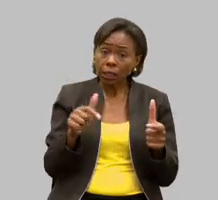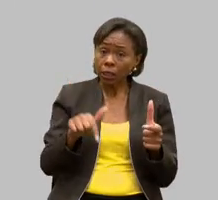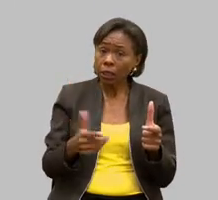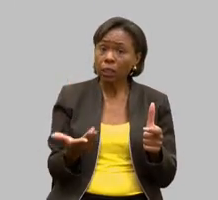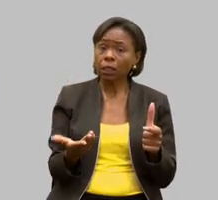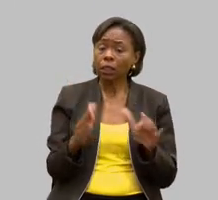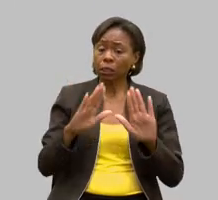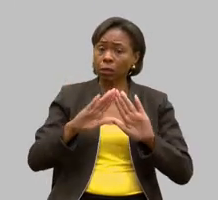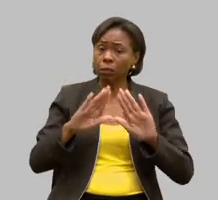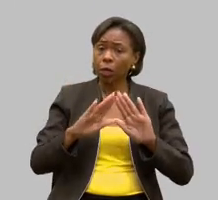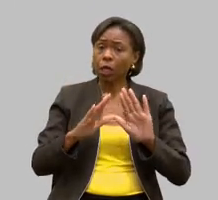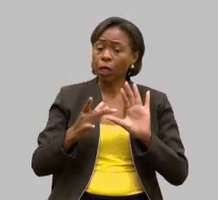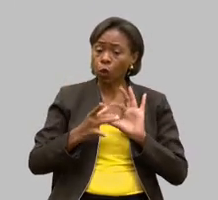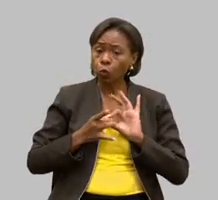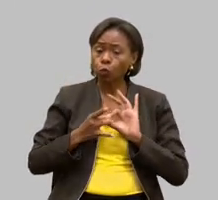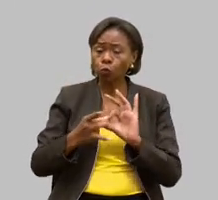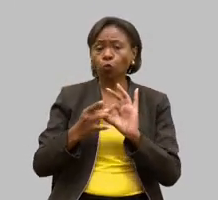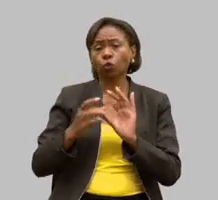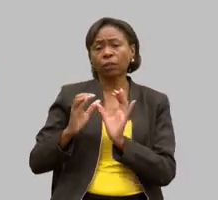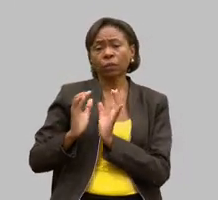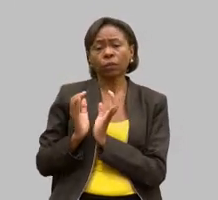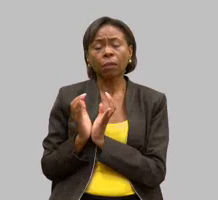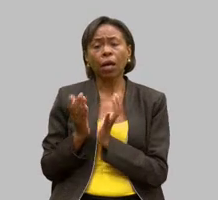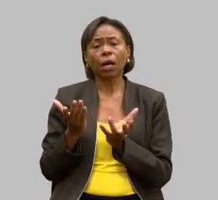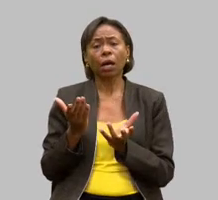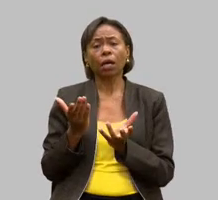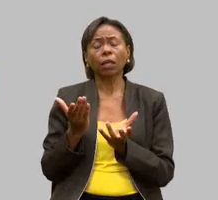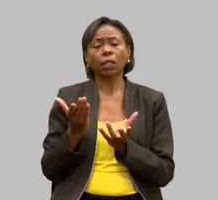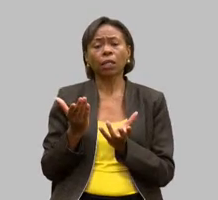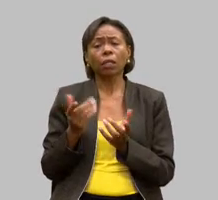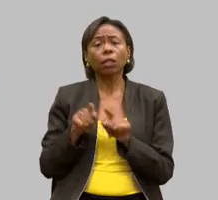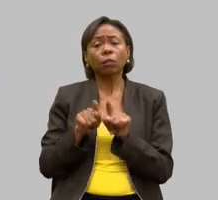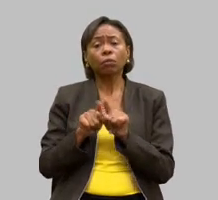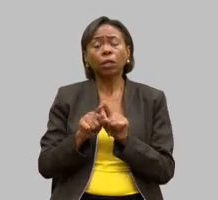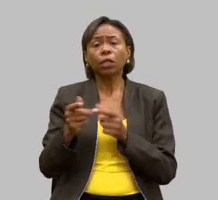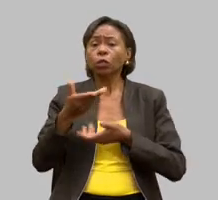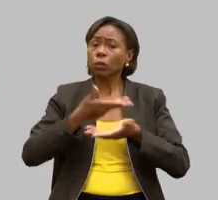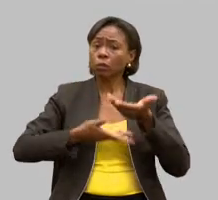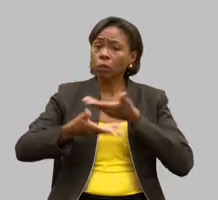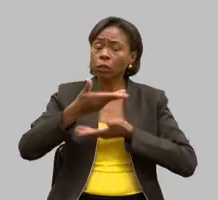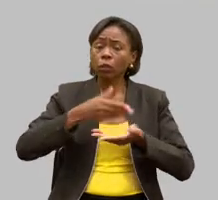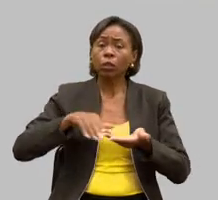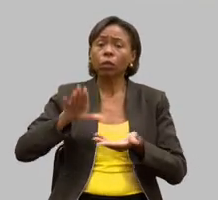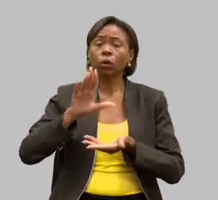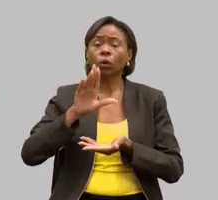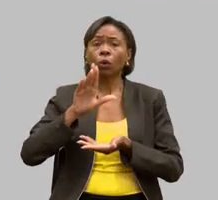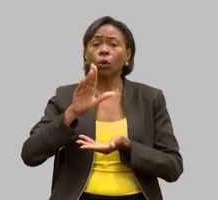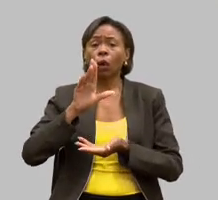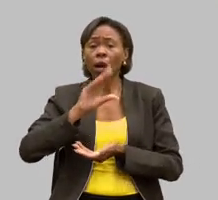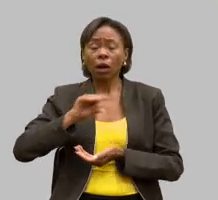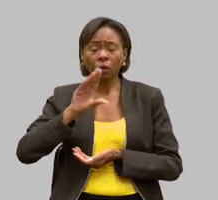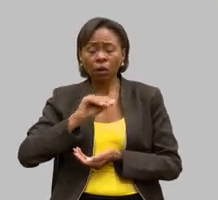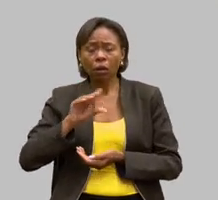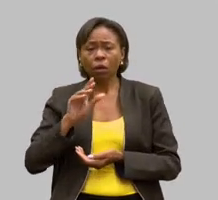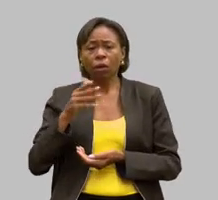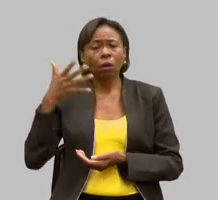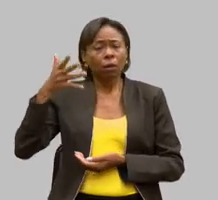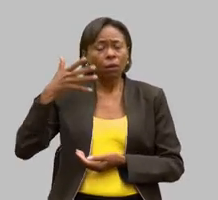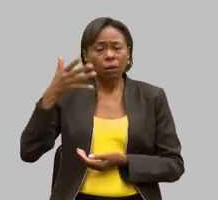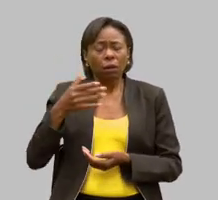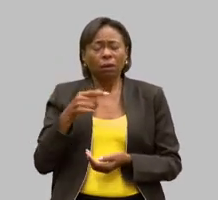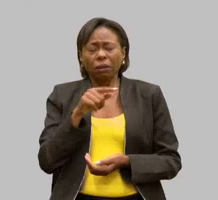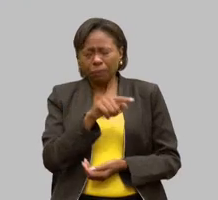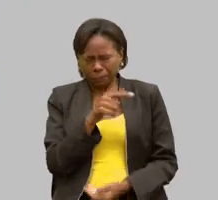essa fala com uma pessoa que passou por uma PAI meu olho até